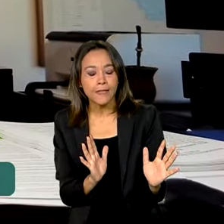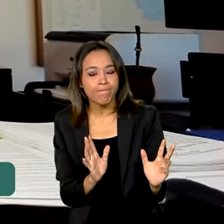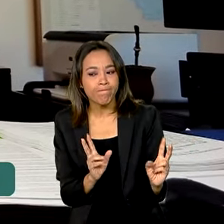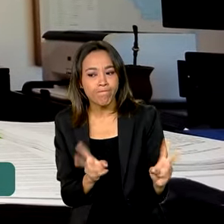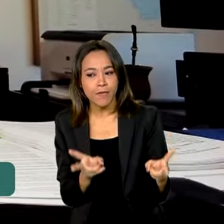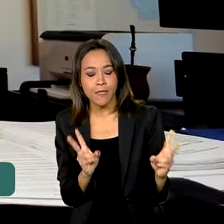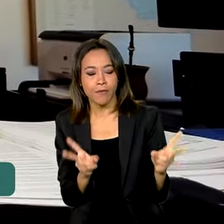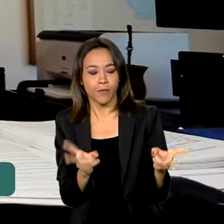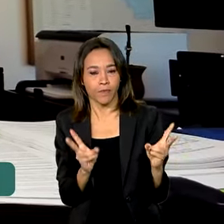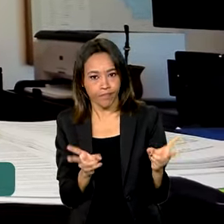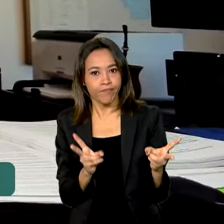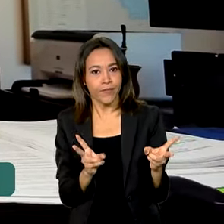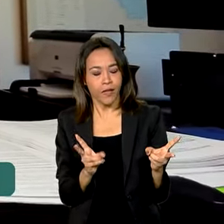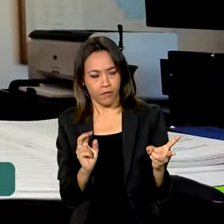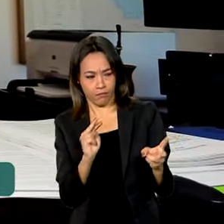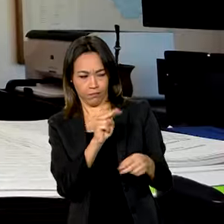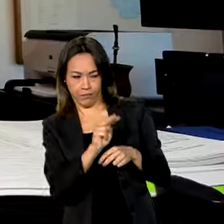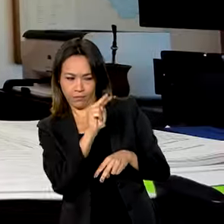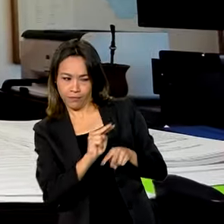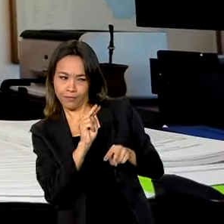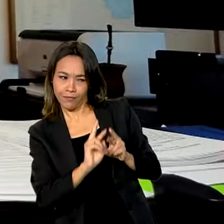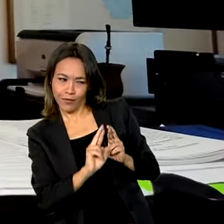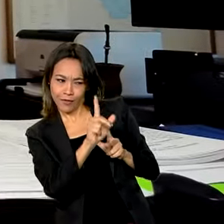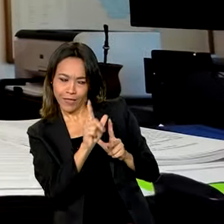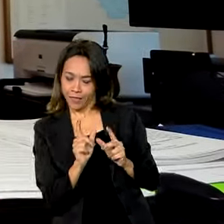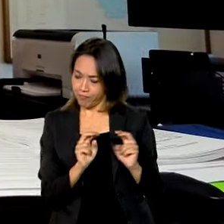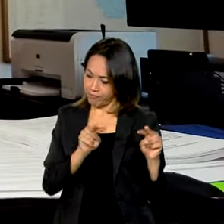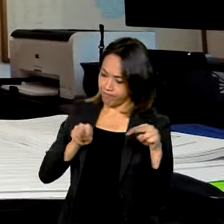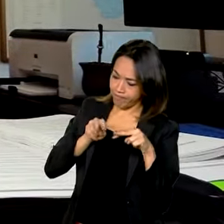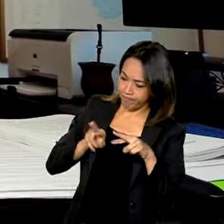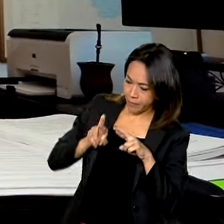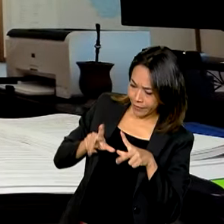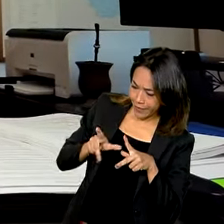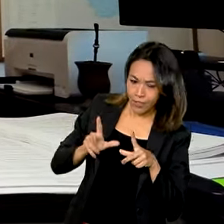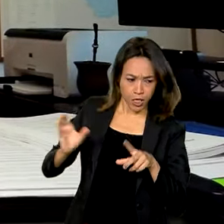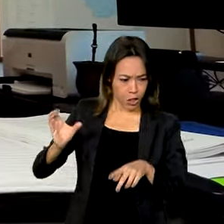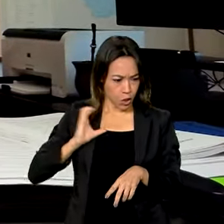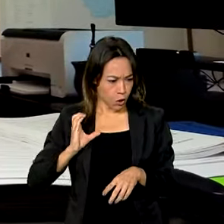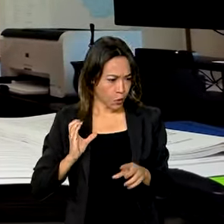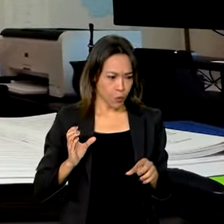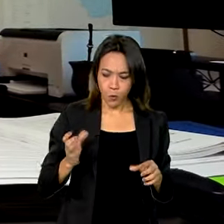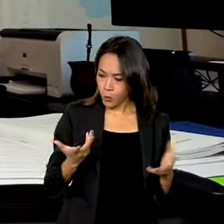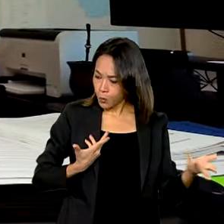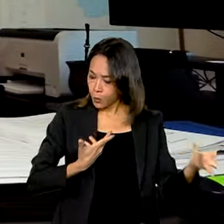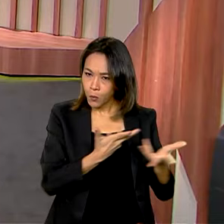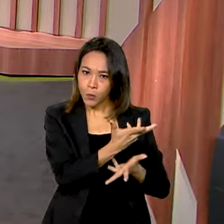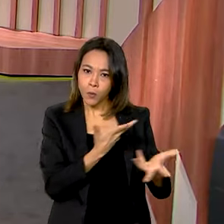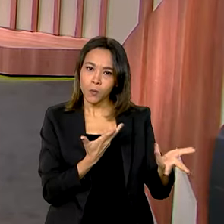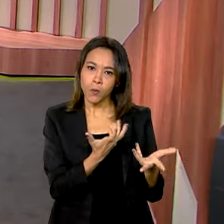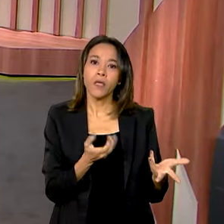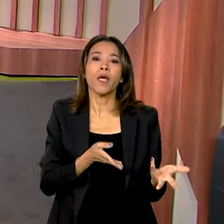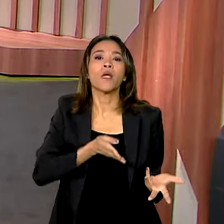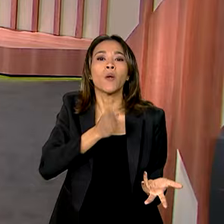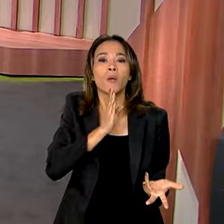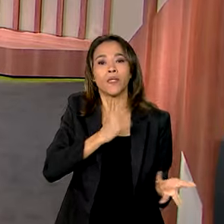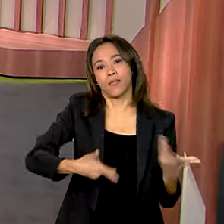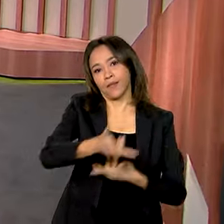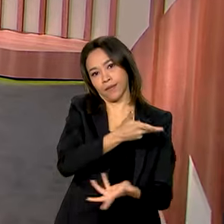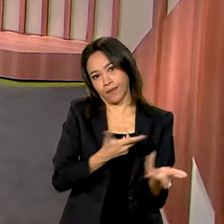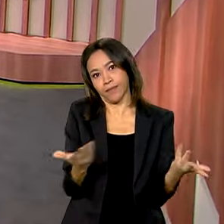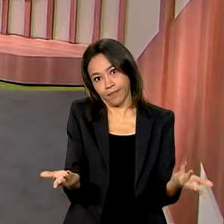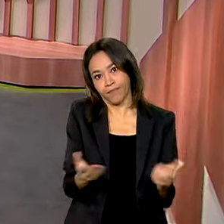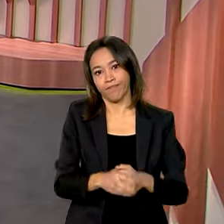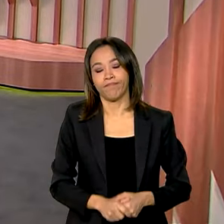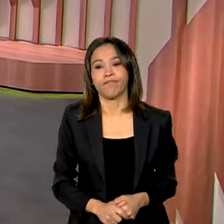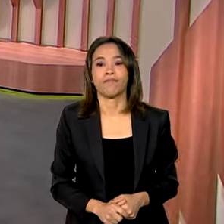que vêm nessa diversidade uma riqueza e que buscam aproximar-se cada vez mais. Vamos falar